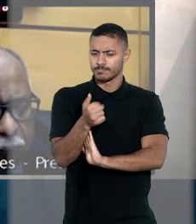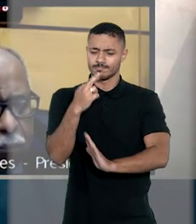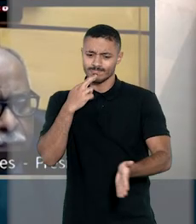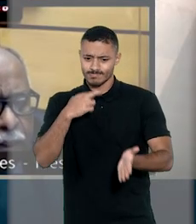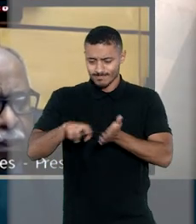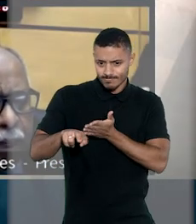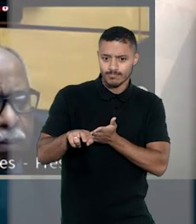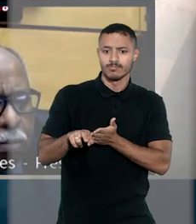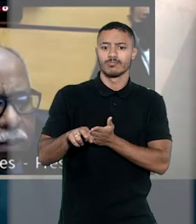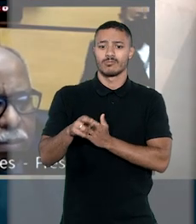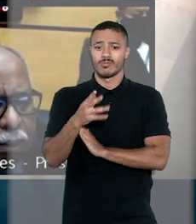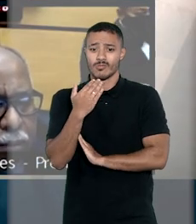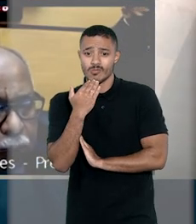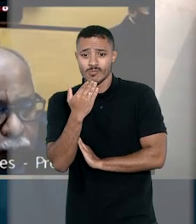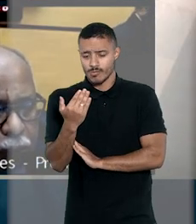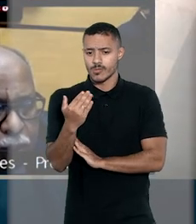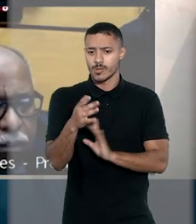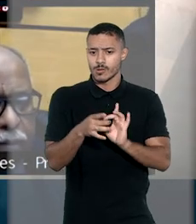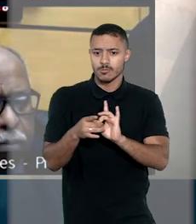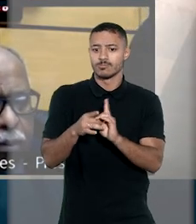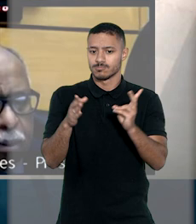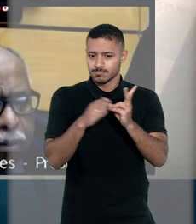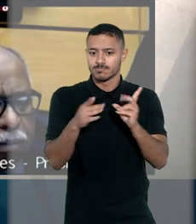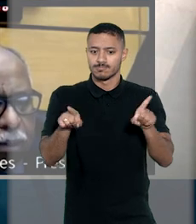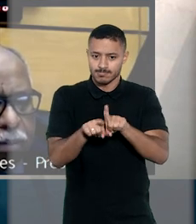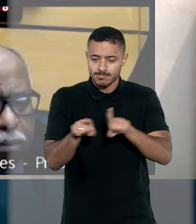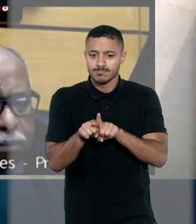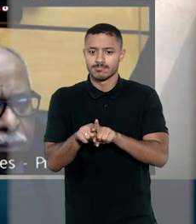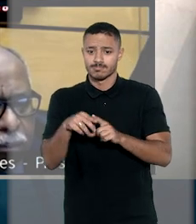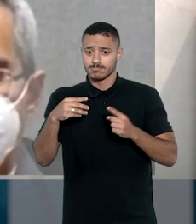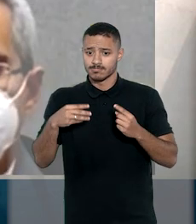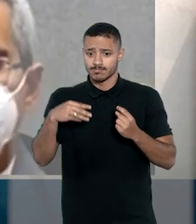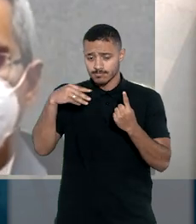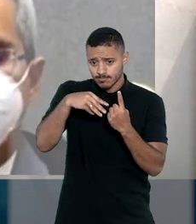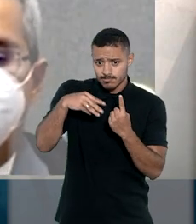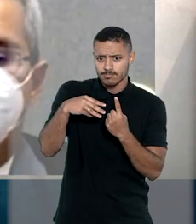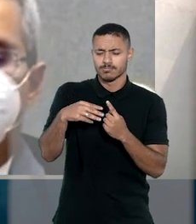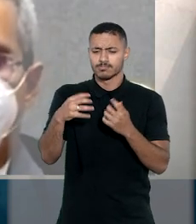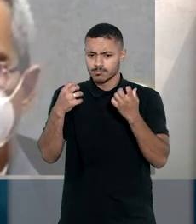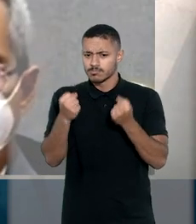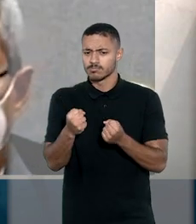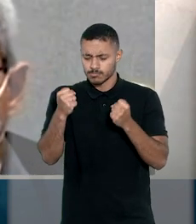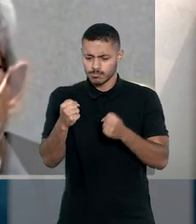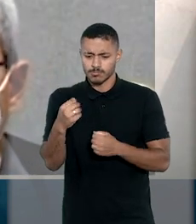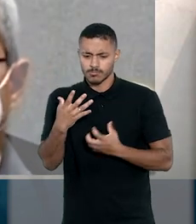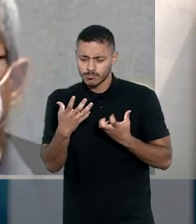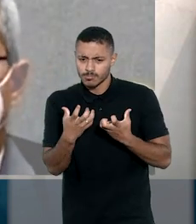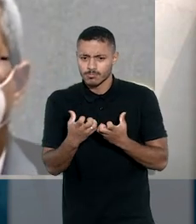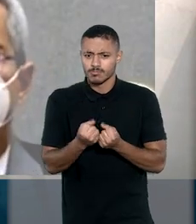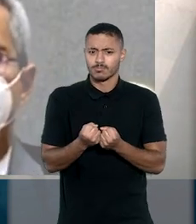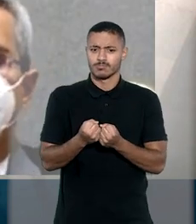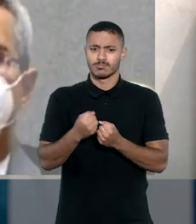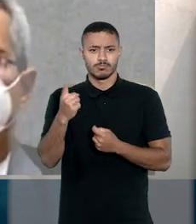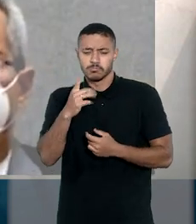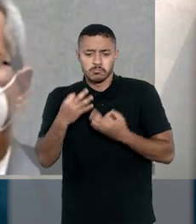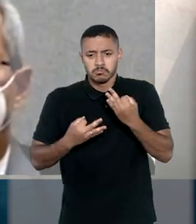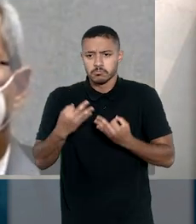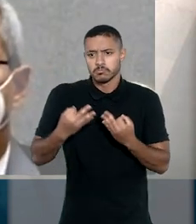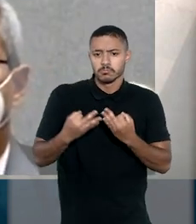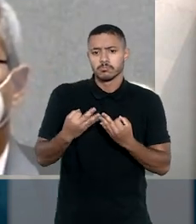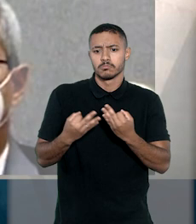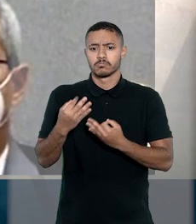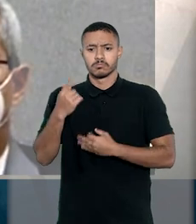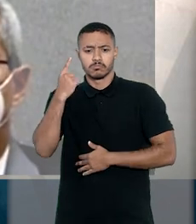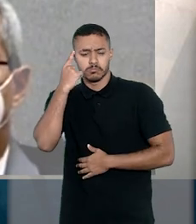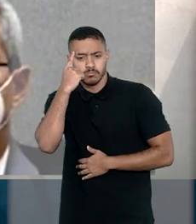colegiado da primeira turma negou o provimento ao Recurso Especial da União e da FUNAI. Para os ministros, o Poder Judiciário pode determinar, diante de